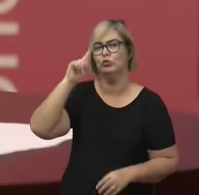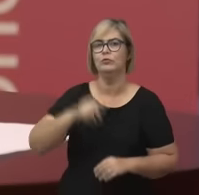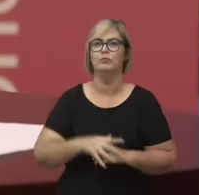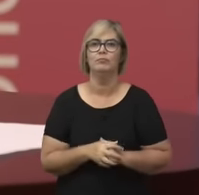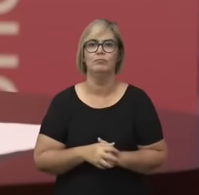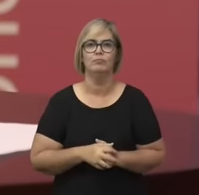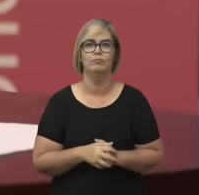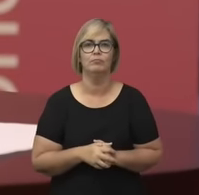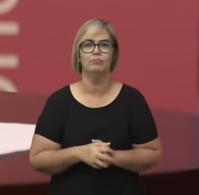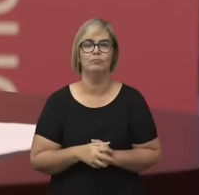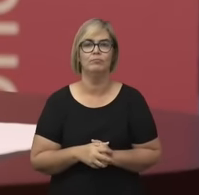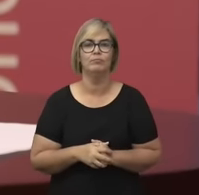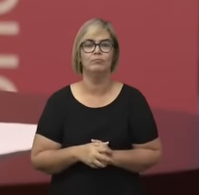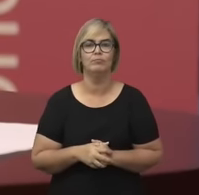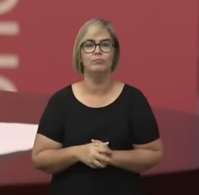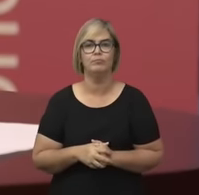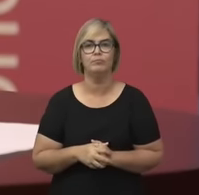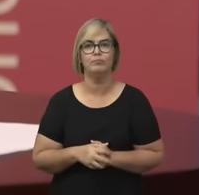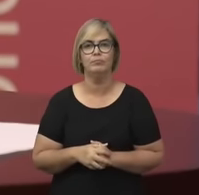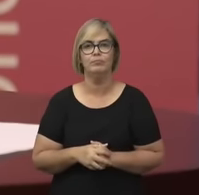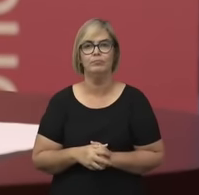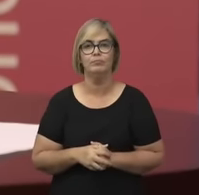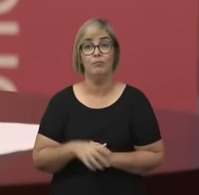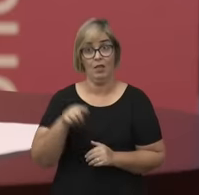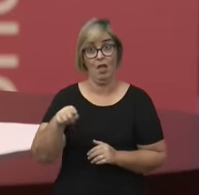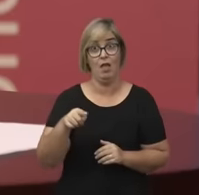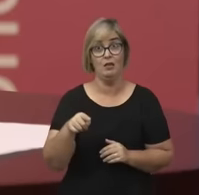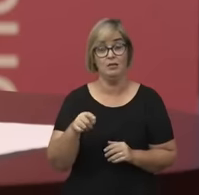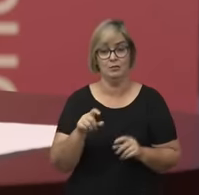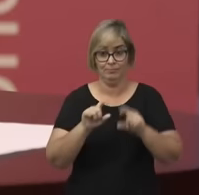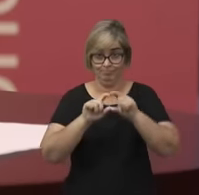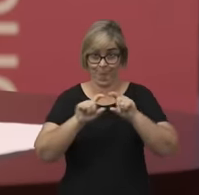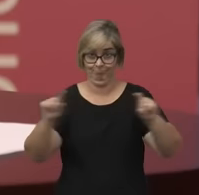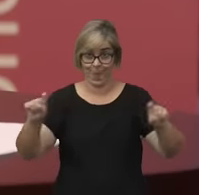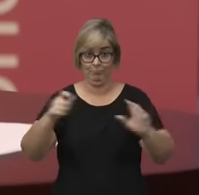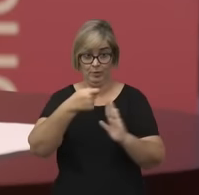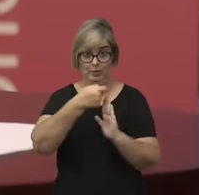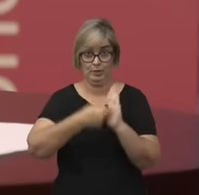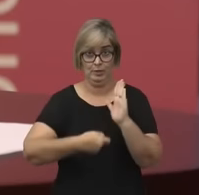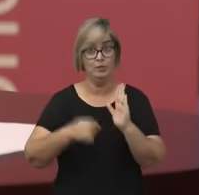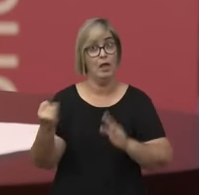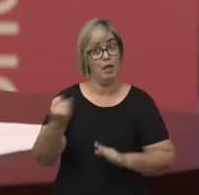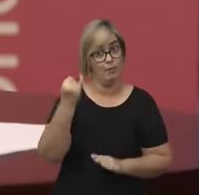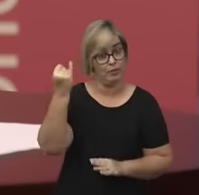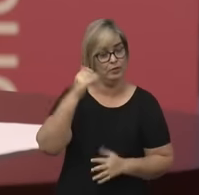Perfeito. Essa citação é importante por diversos motivos.